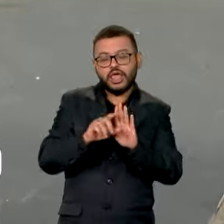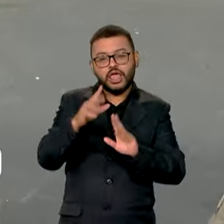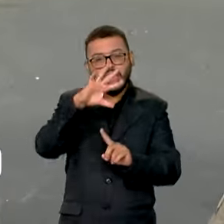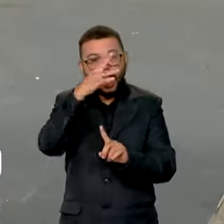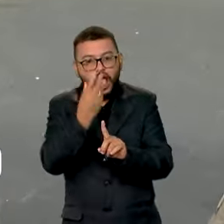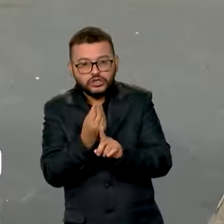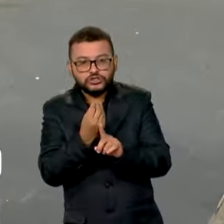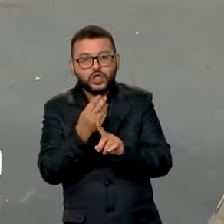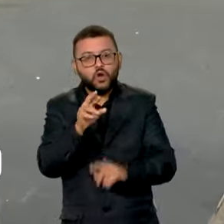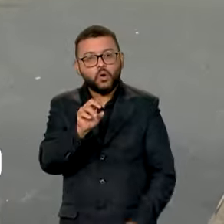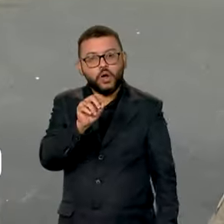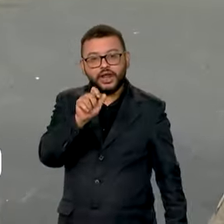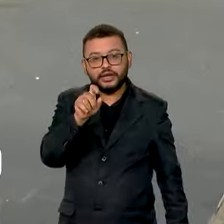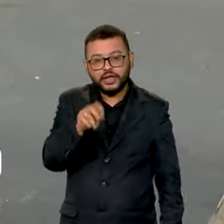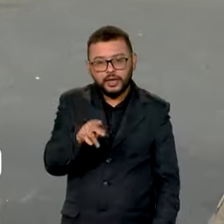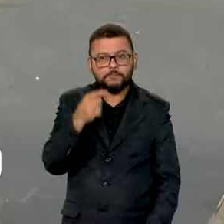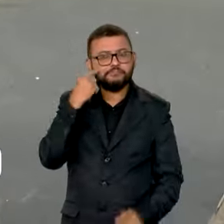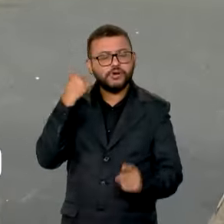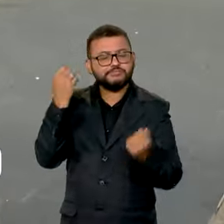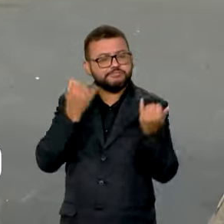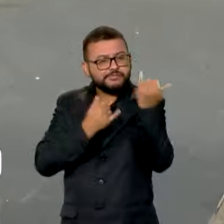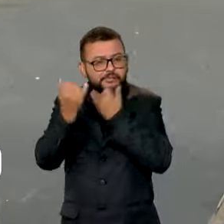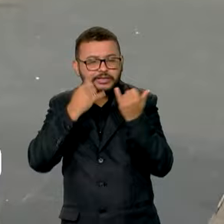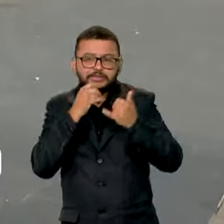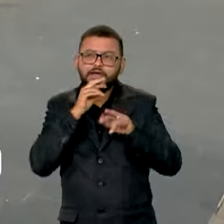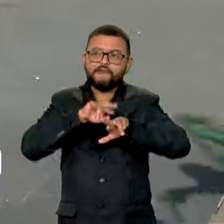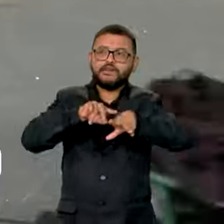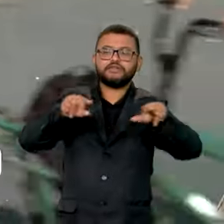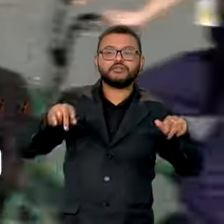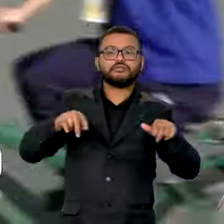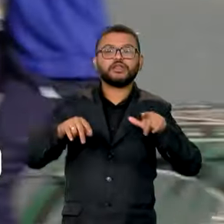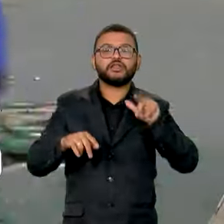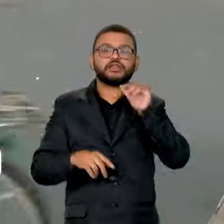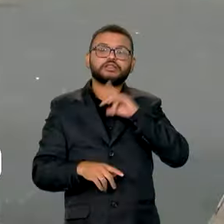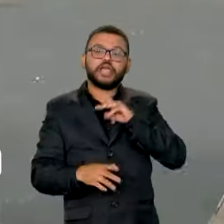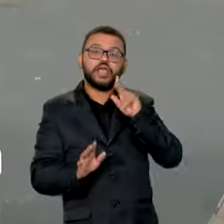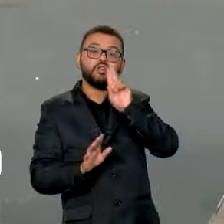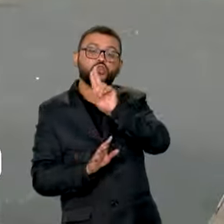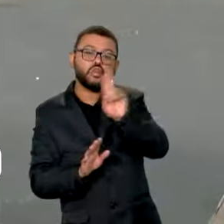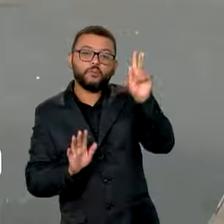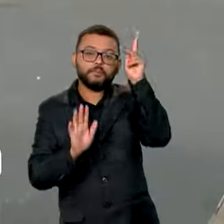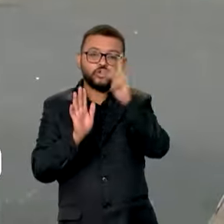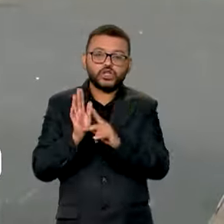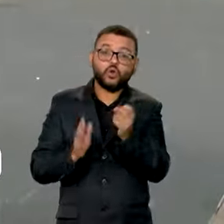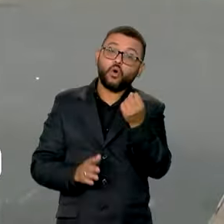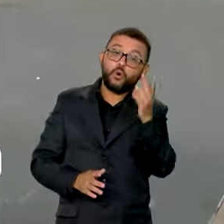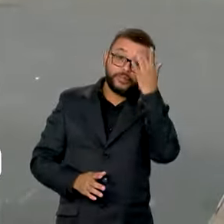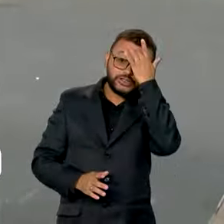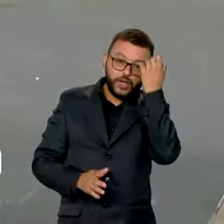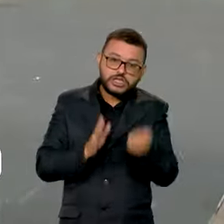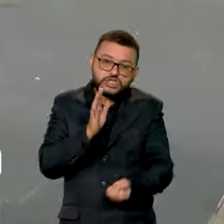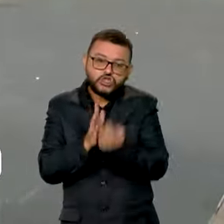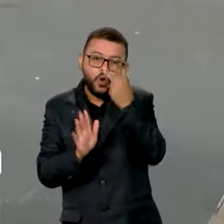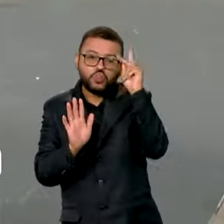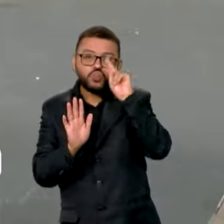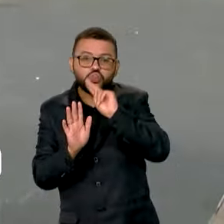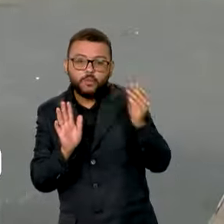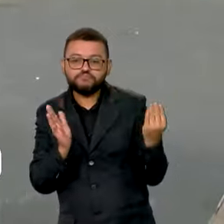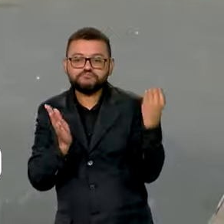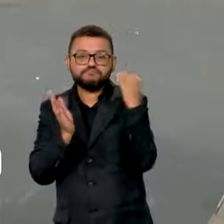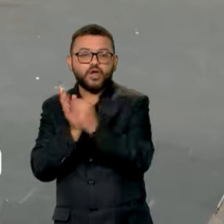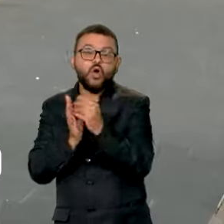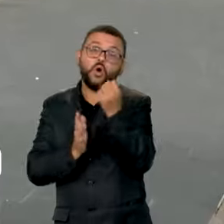Essa busca pode ser feita a partir de várias informações, como, por exemplo, pelo nome do projeto, nome do proponente ou, então, pela data de